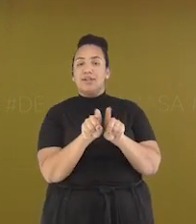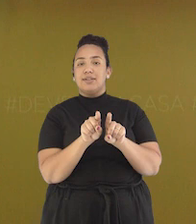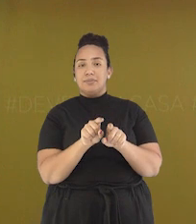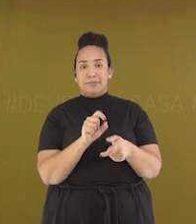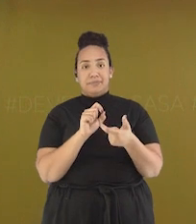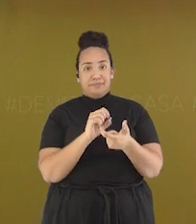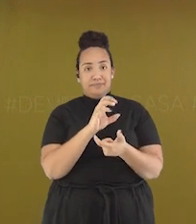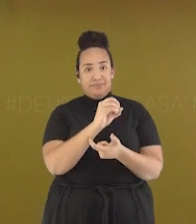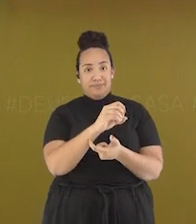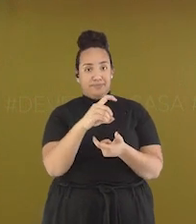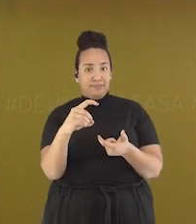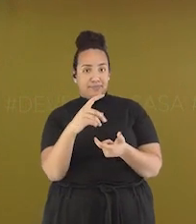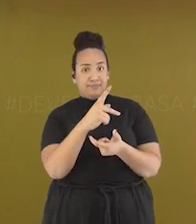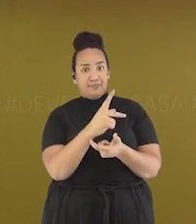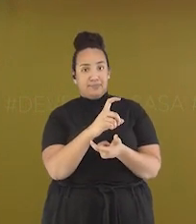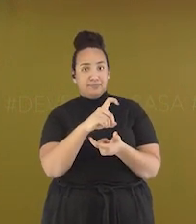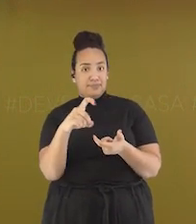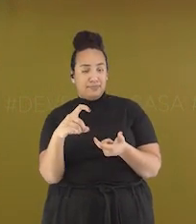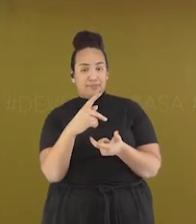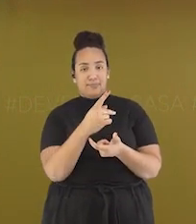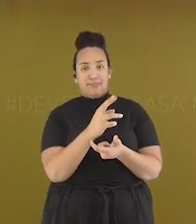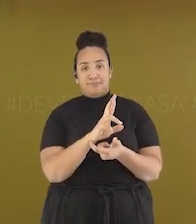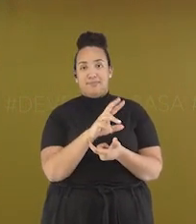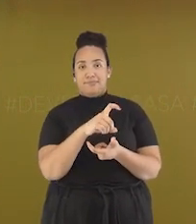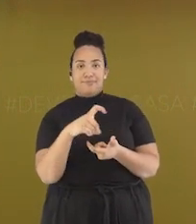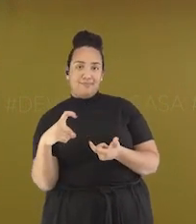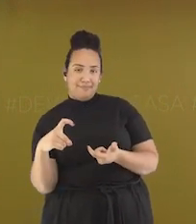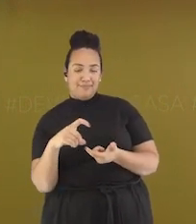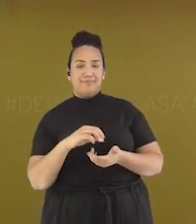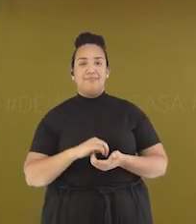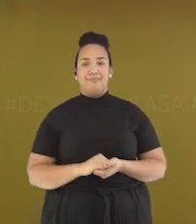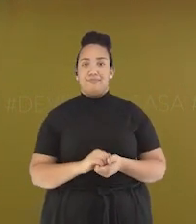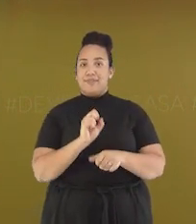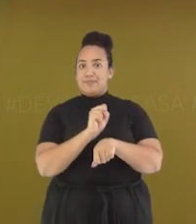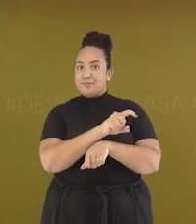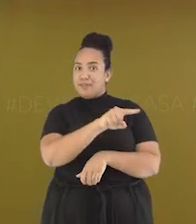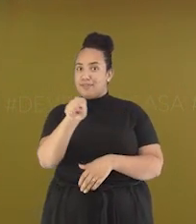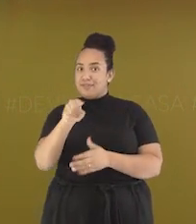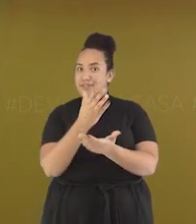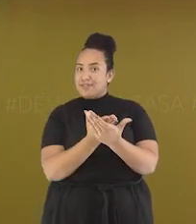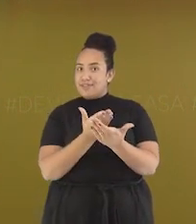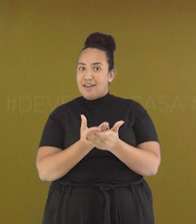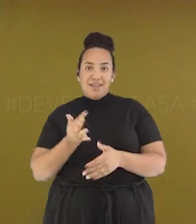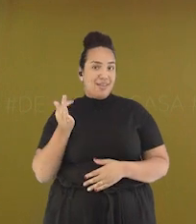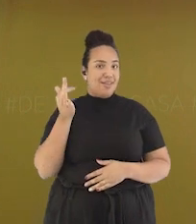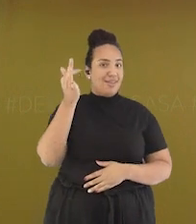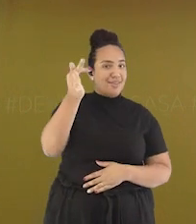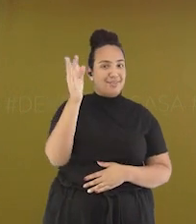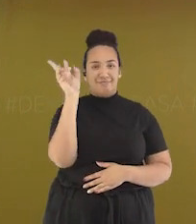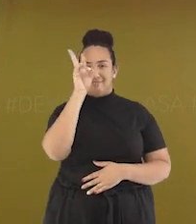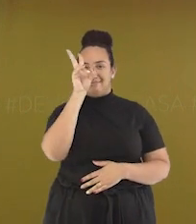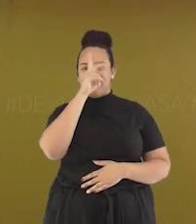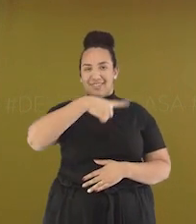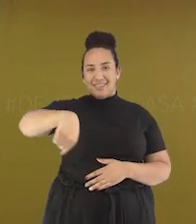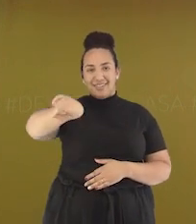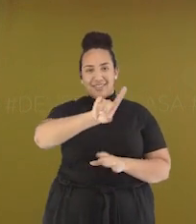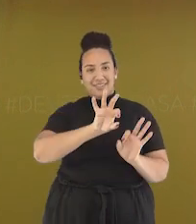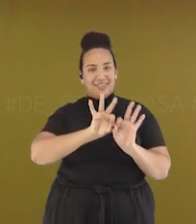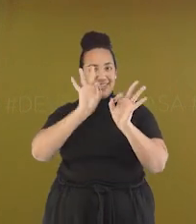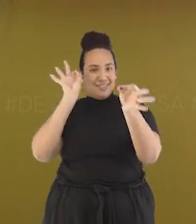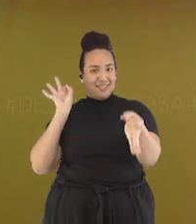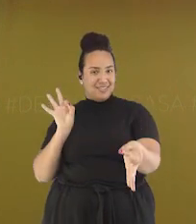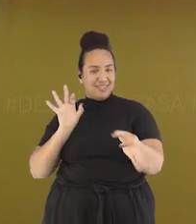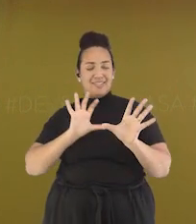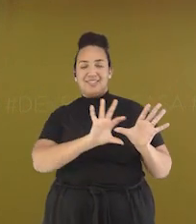palavras oxítonas, paroxítonas e proparoxítonas Te espero na próxima aula E não esqueçam